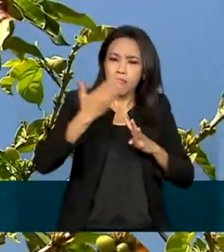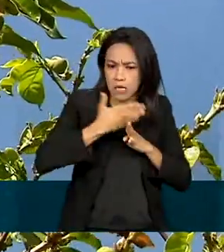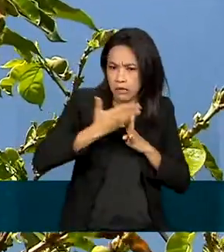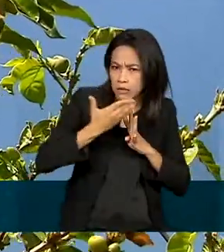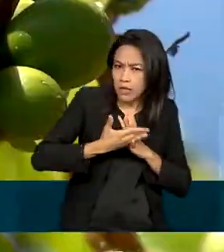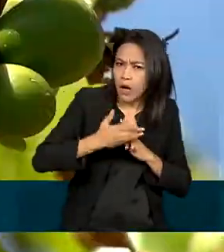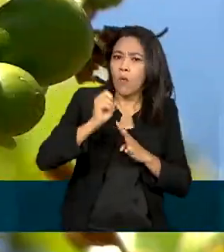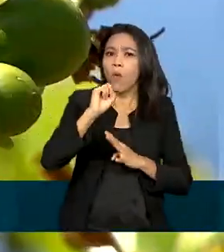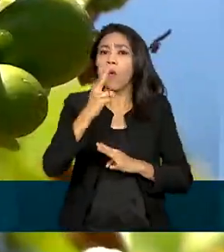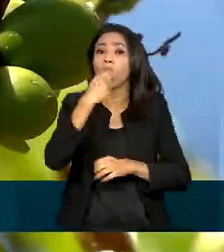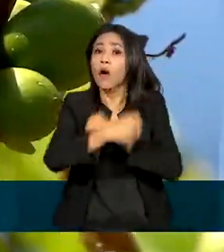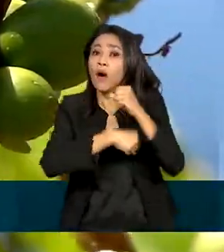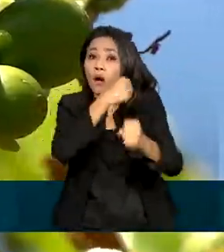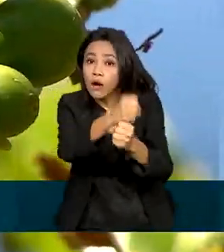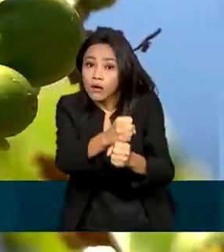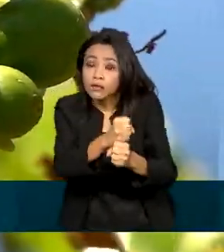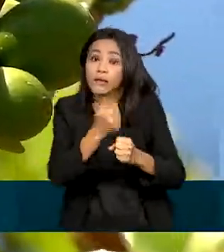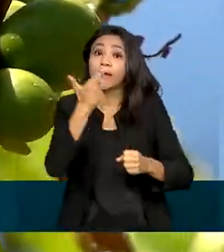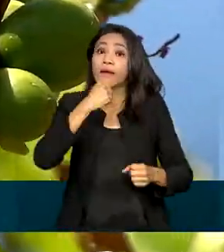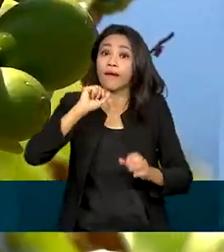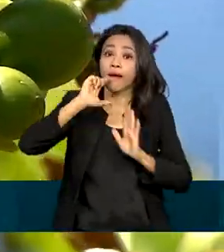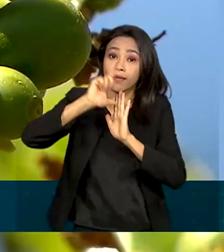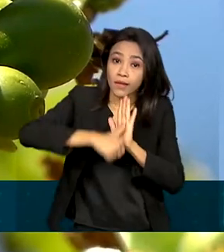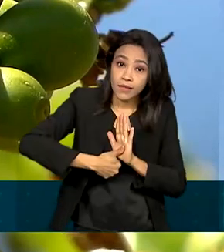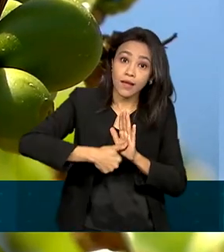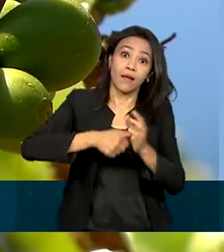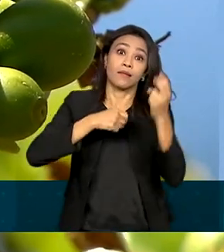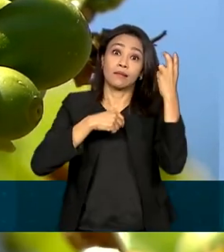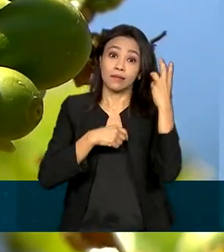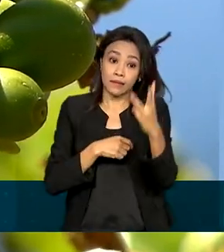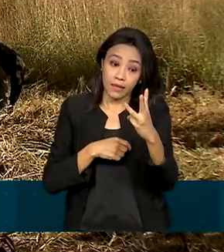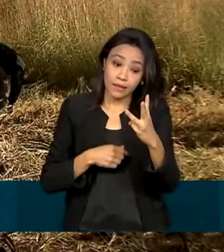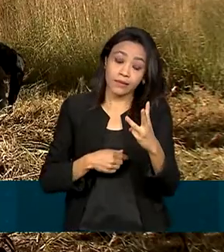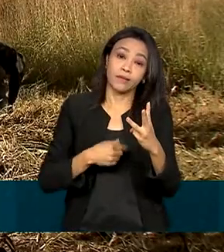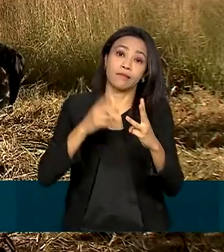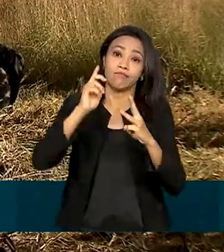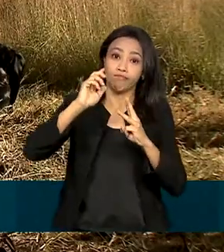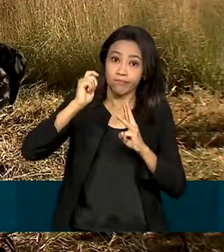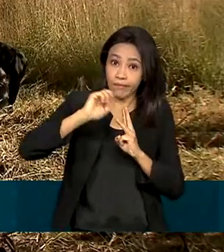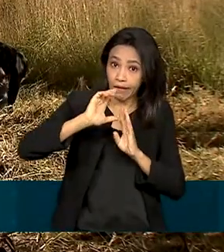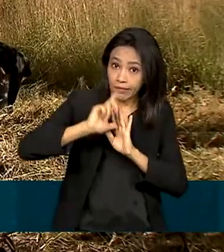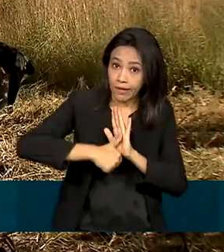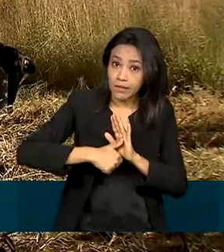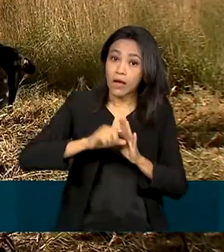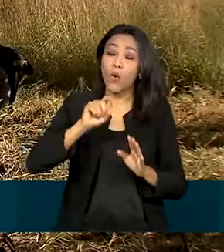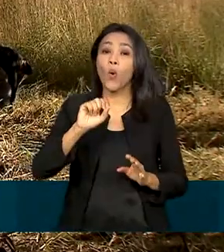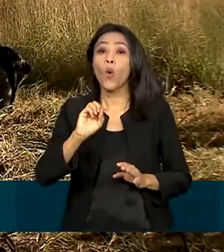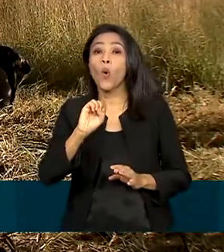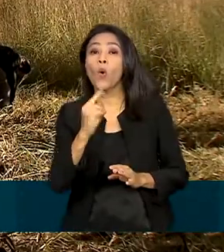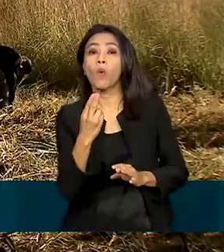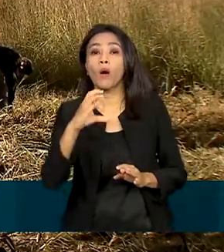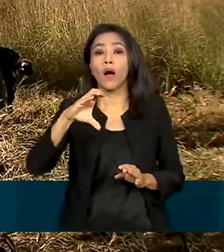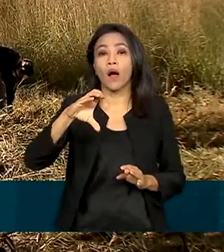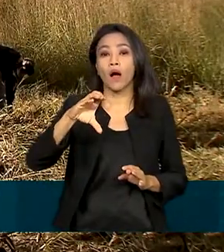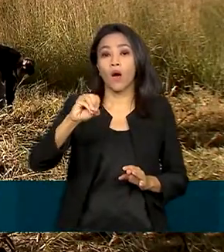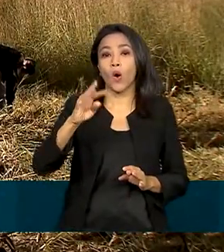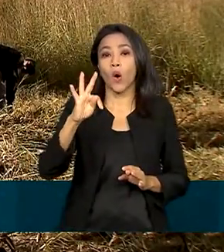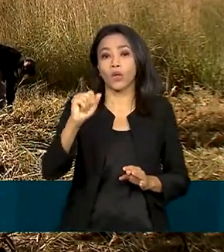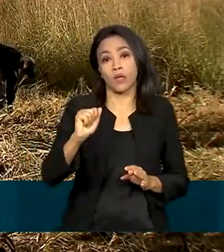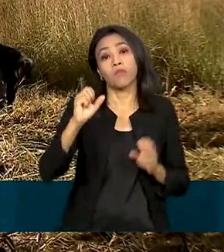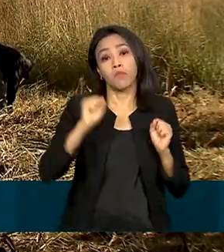ou anual. Quem atrasar três parcelas mensais ou a cota anual pode ter o acordo